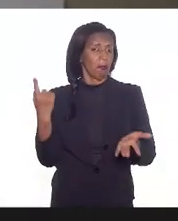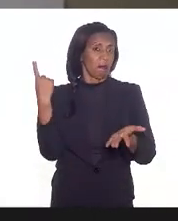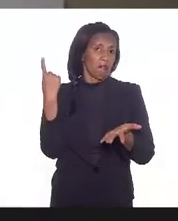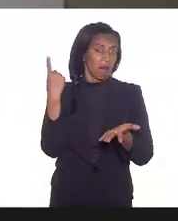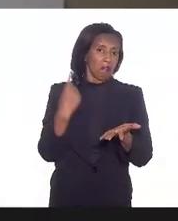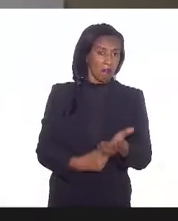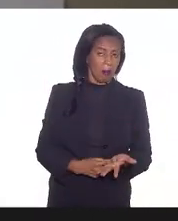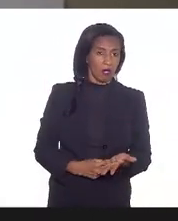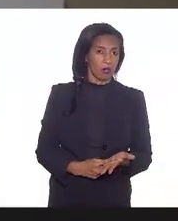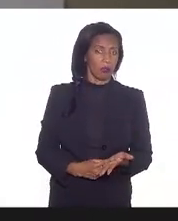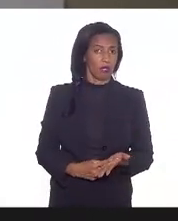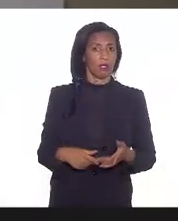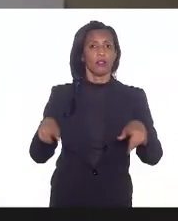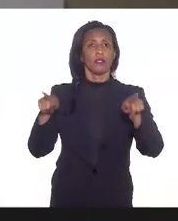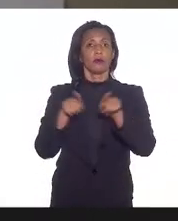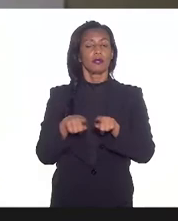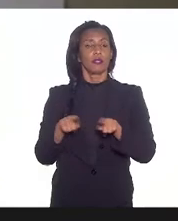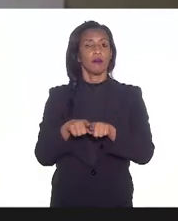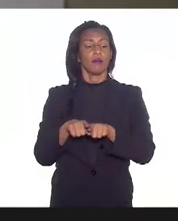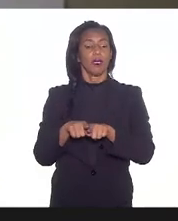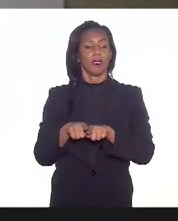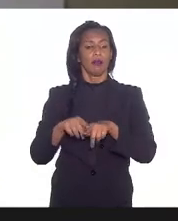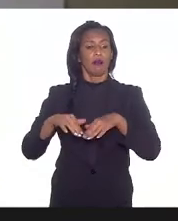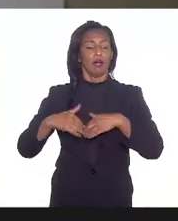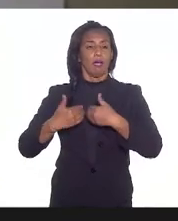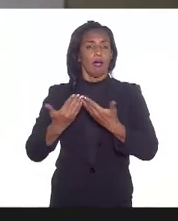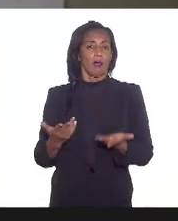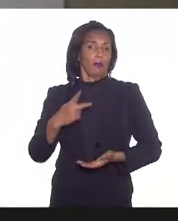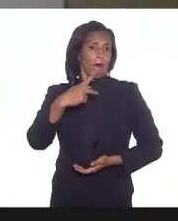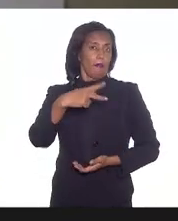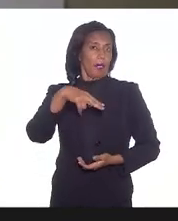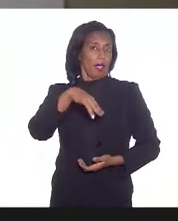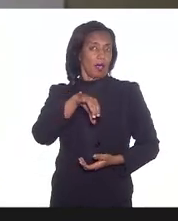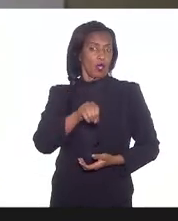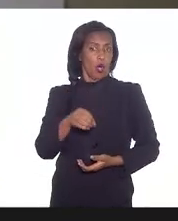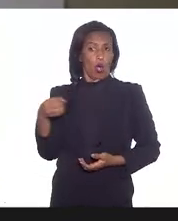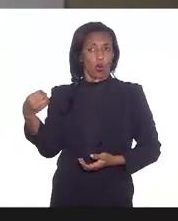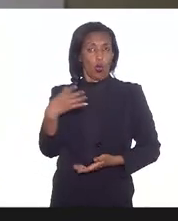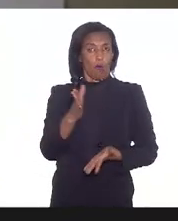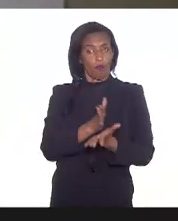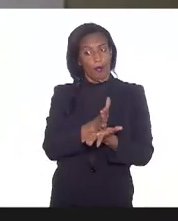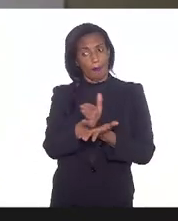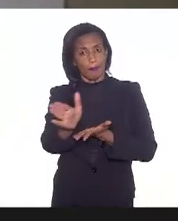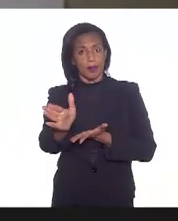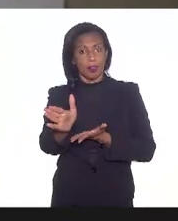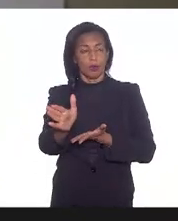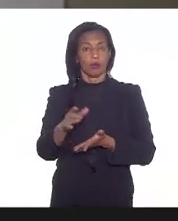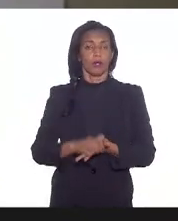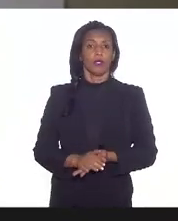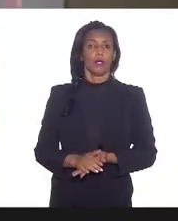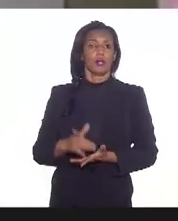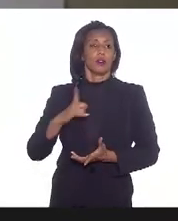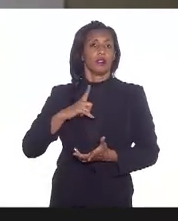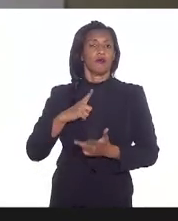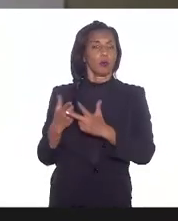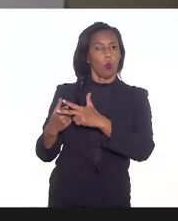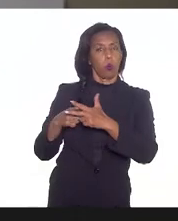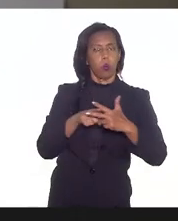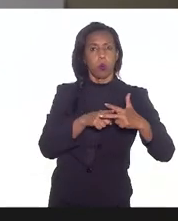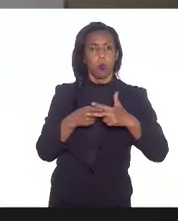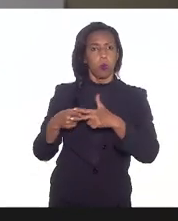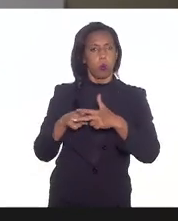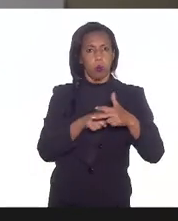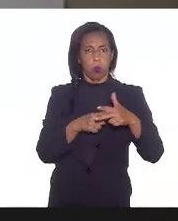além de ter sido do PNL ter tomado uma nova direção ter sido feito um ajuste de